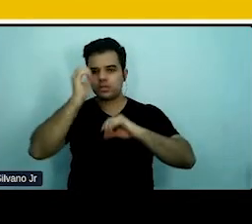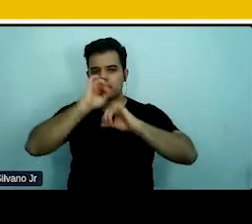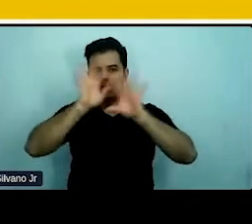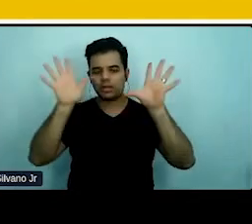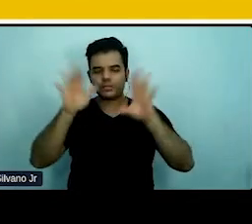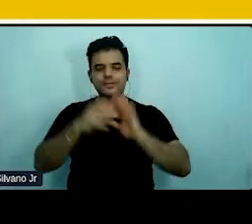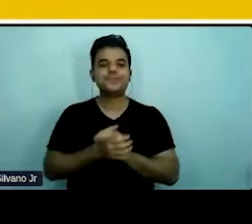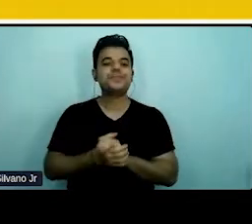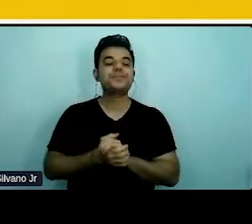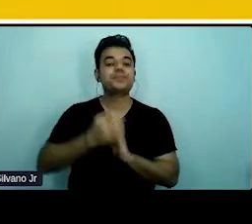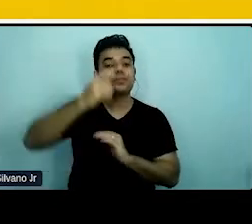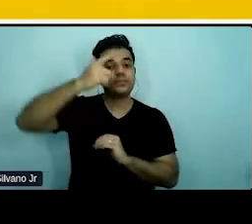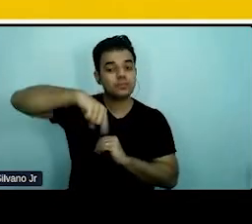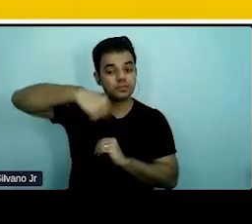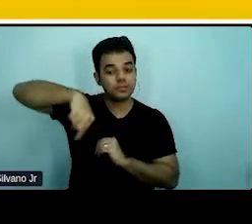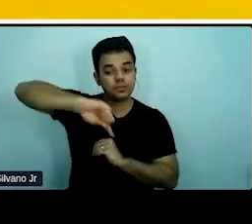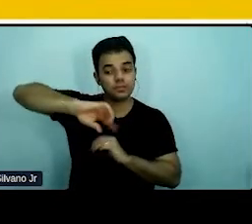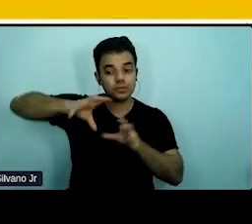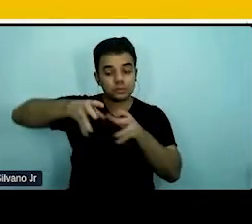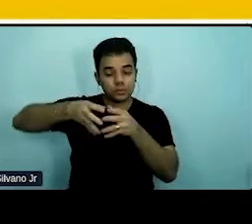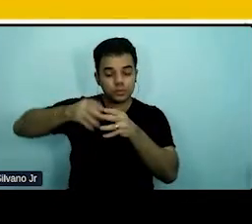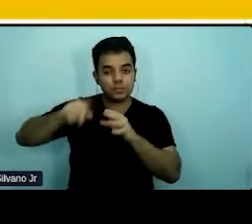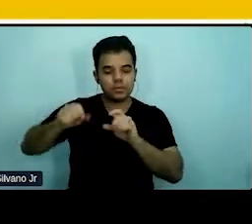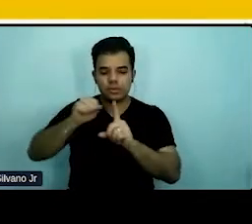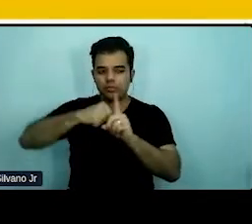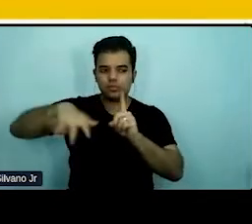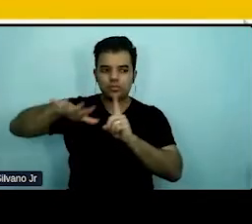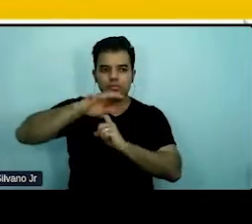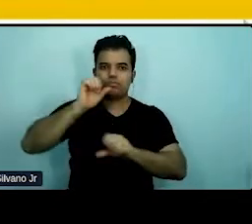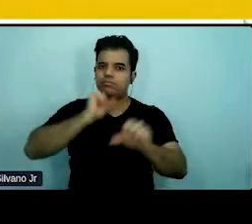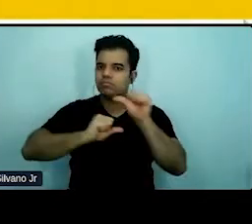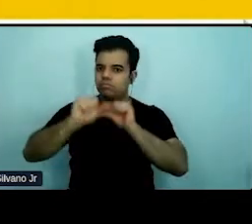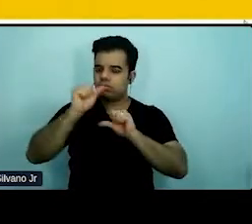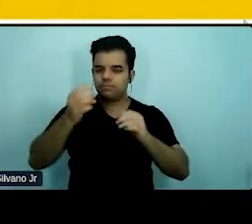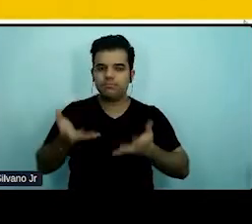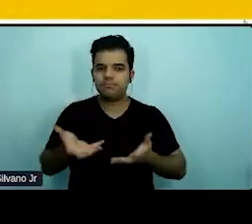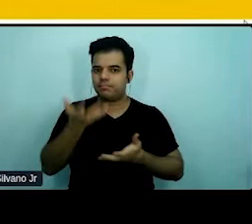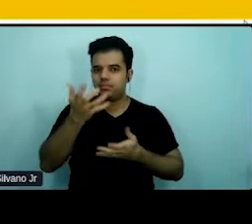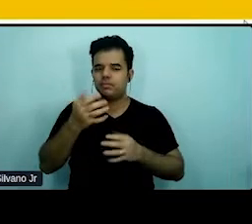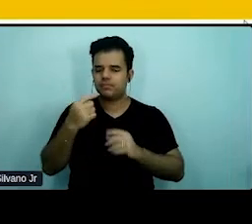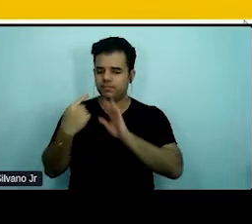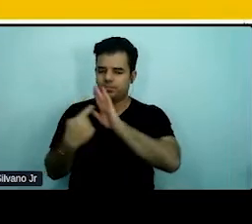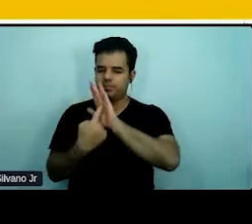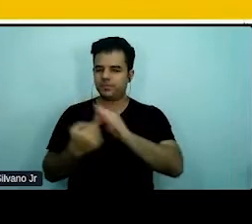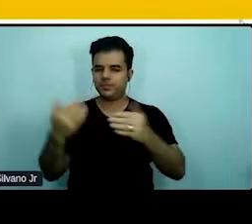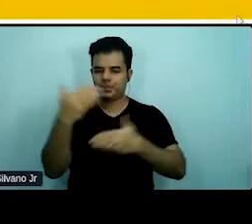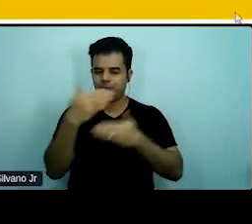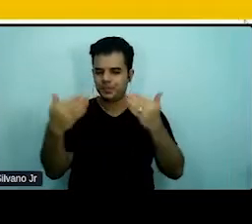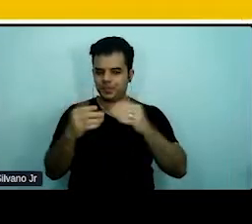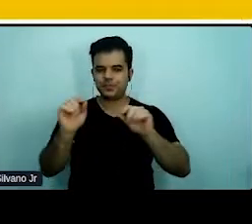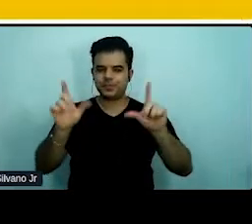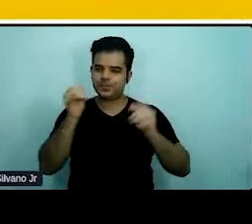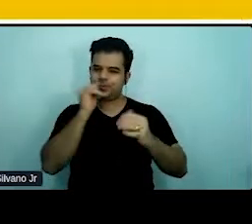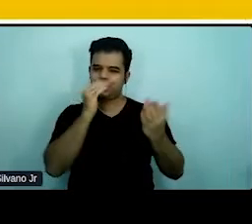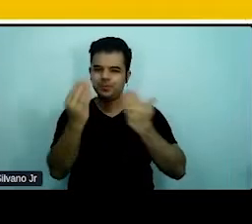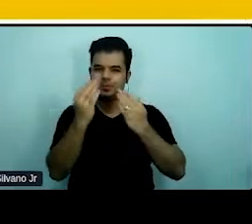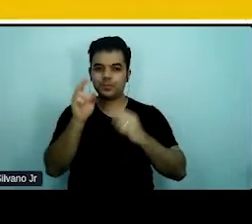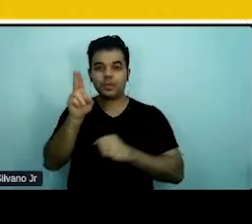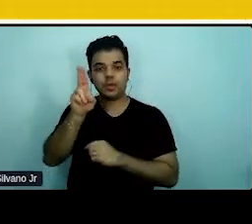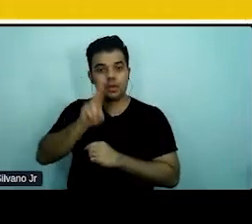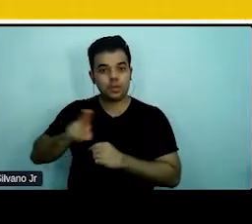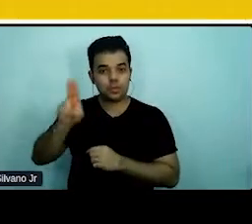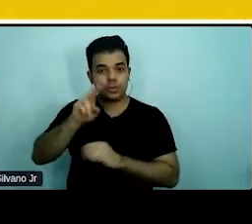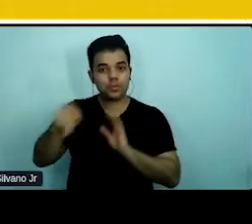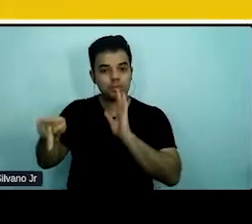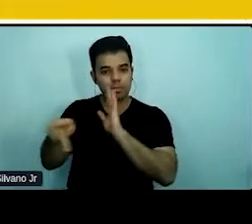Isso promove um grande impacto social também. Eu trouxe aqui um exemplo da Universidade de